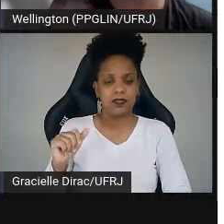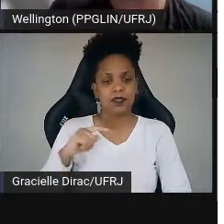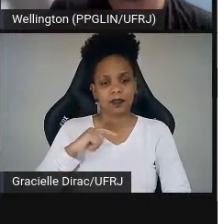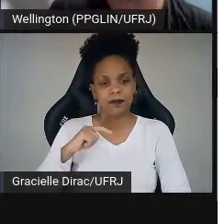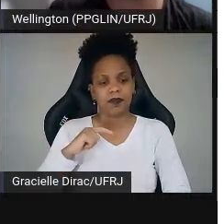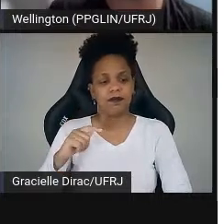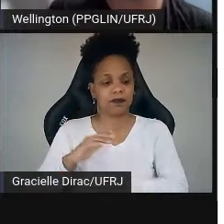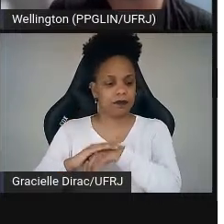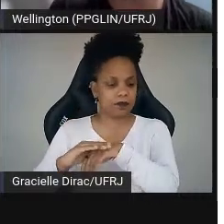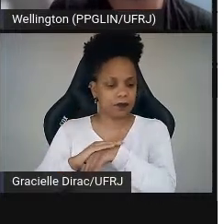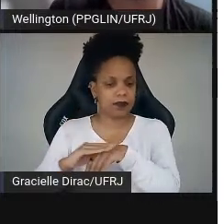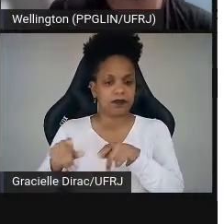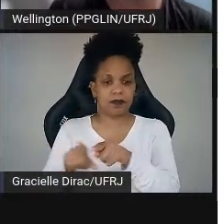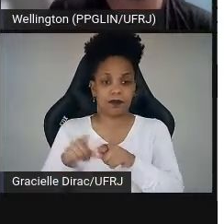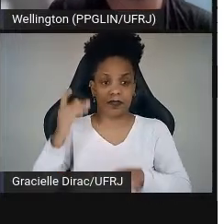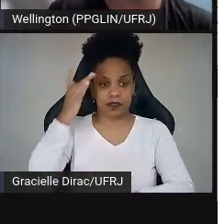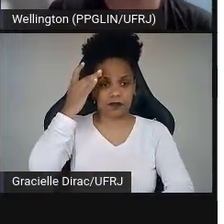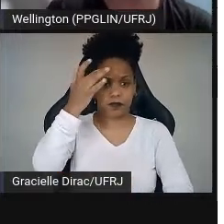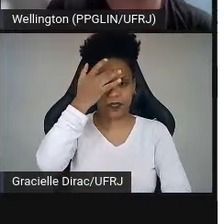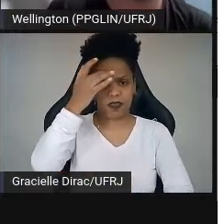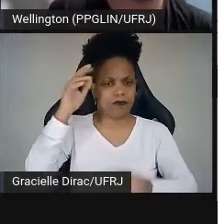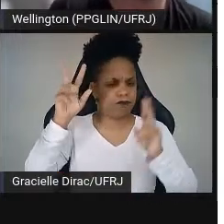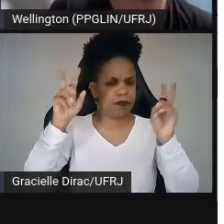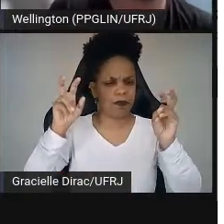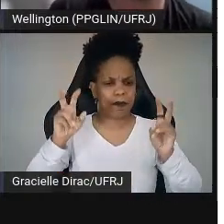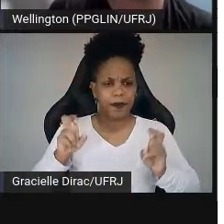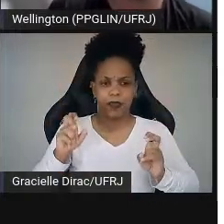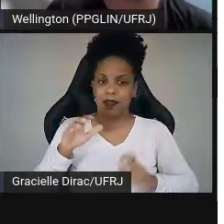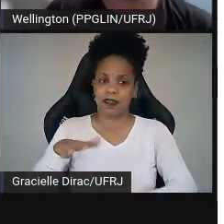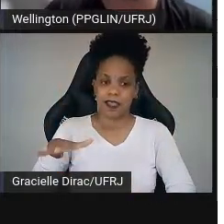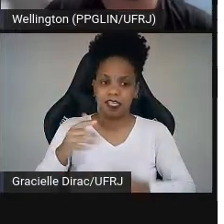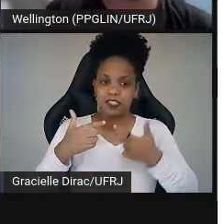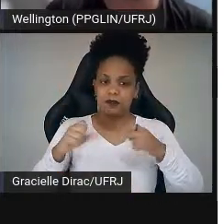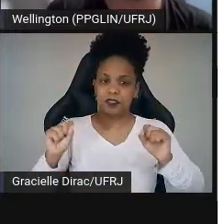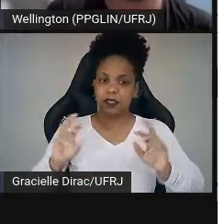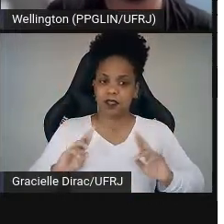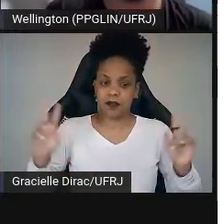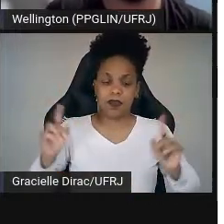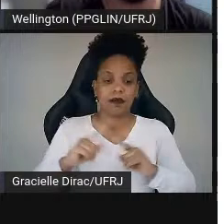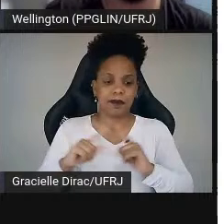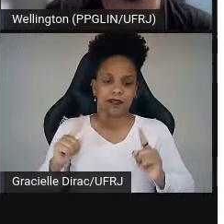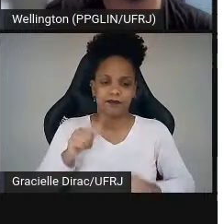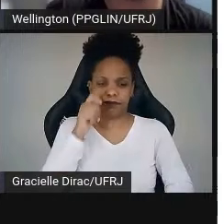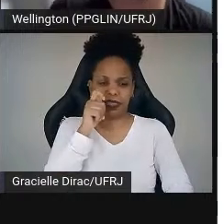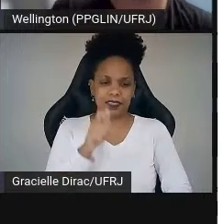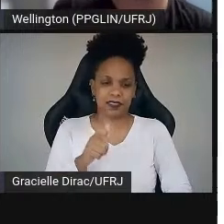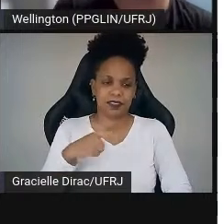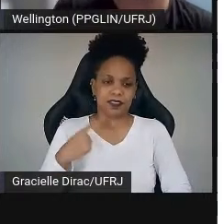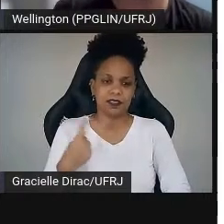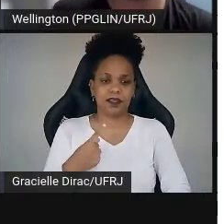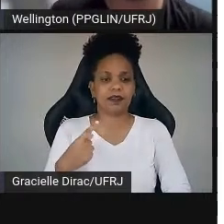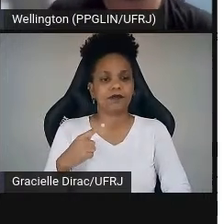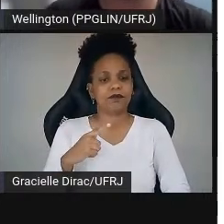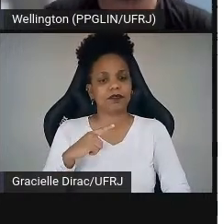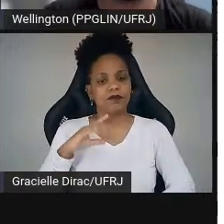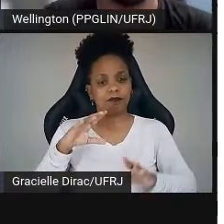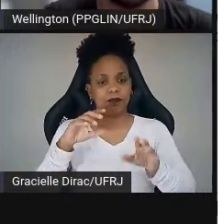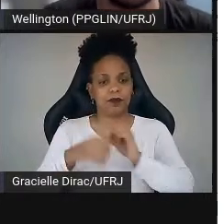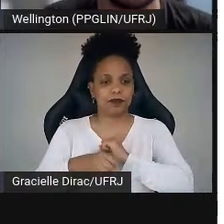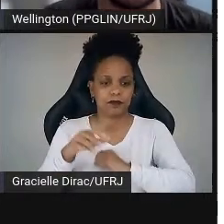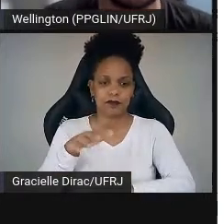e de Saúde Mental. Então, vocês veem que são temas que não são da área de linguística, mas são temas que são interessantes para a nossa formação de maneira geral.